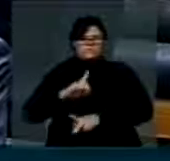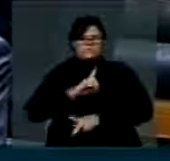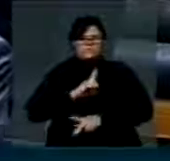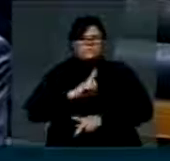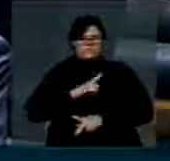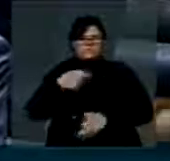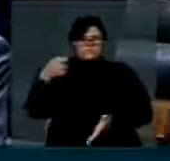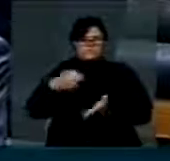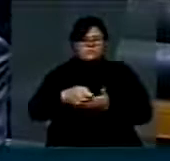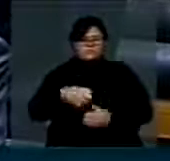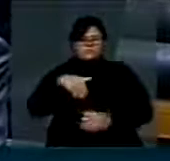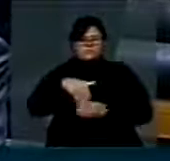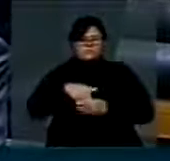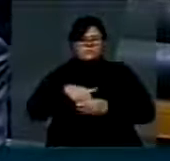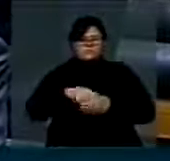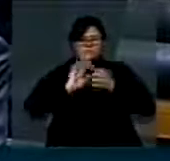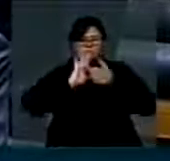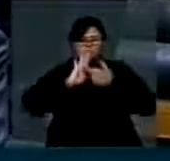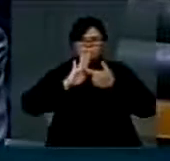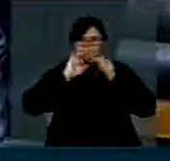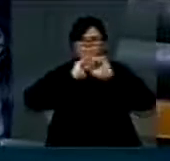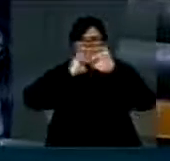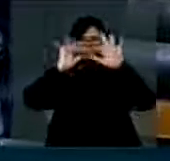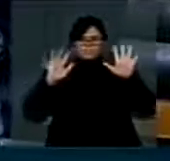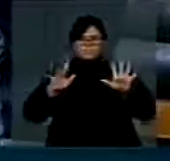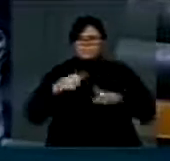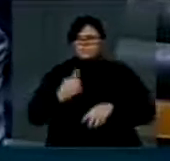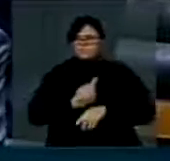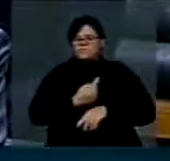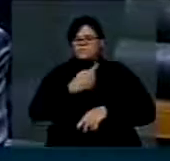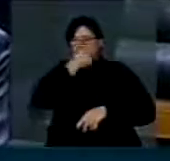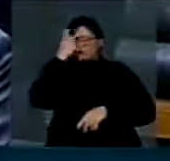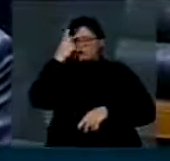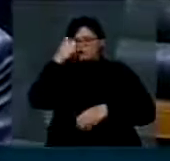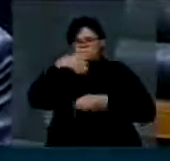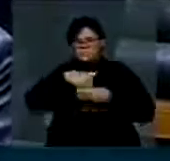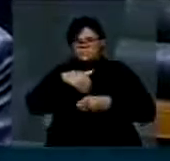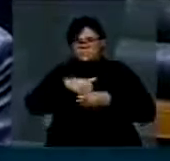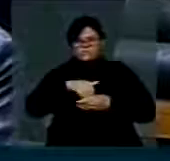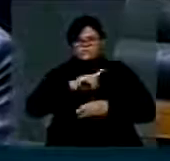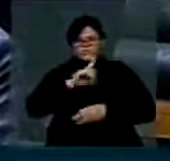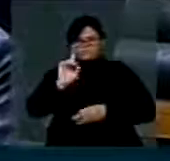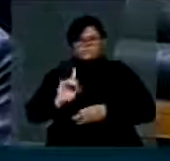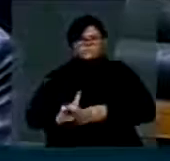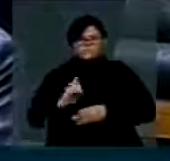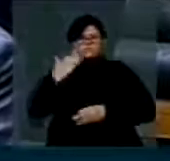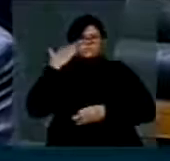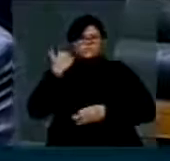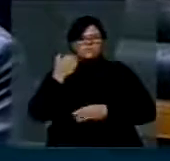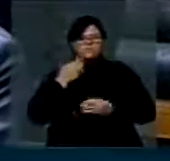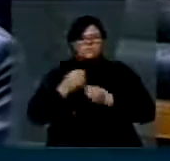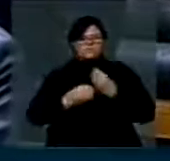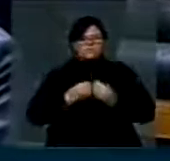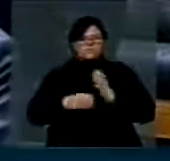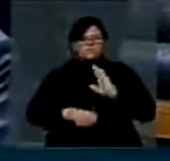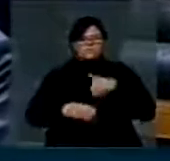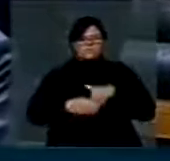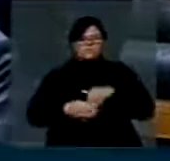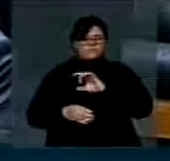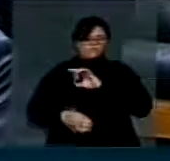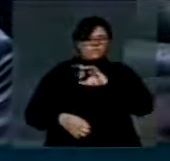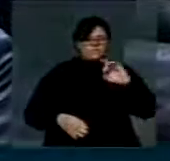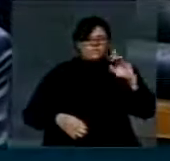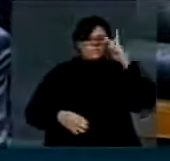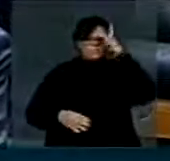de votar transparentemente os nossos eleitores têm o direito de saber como vota cada um dos seus